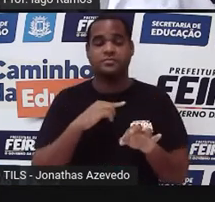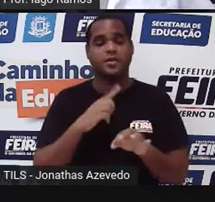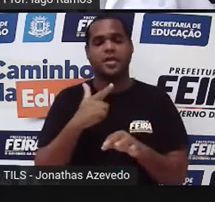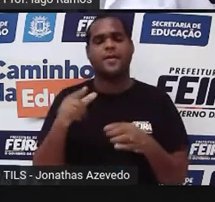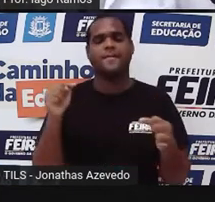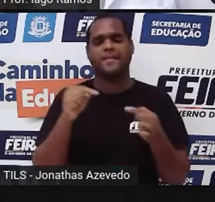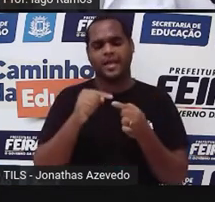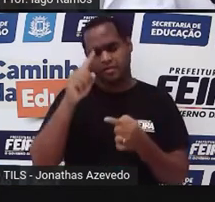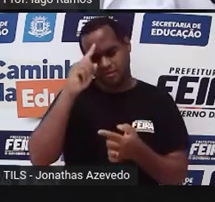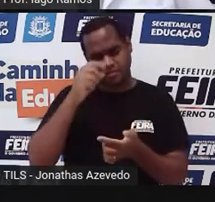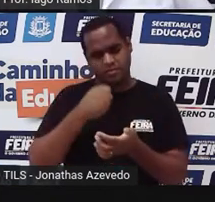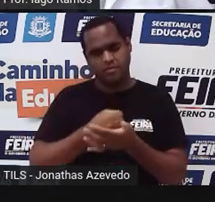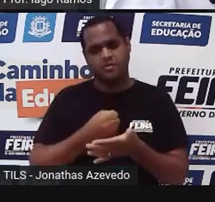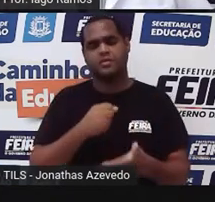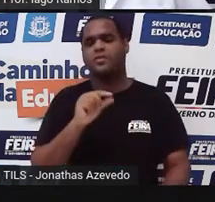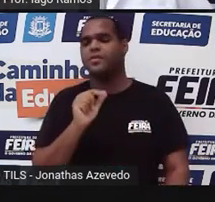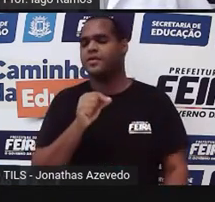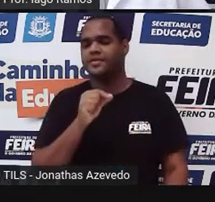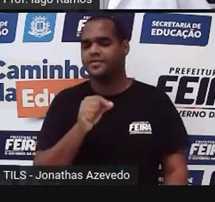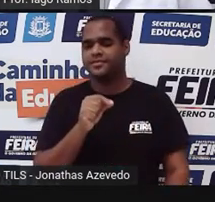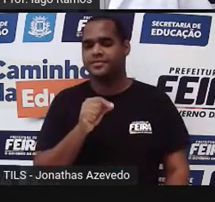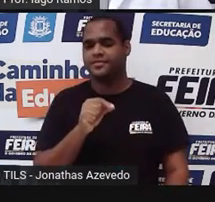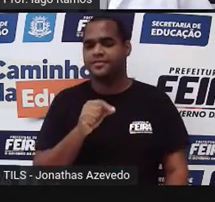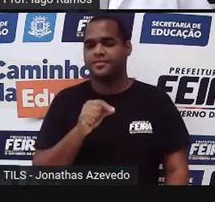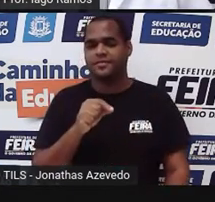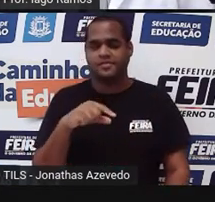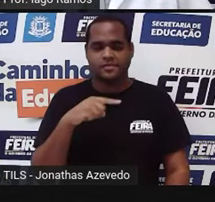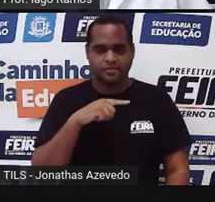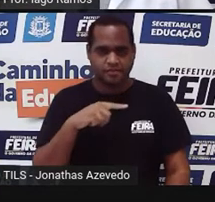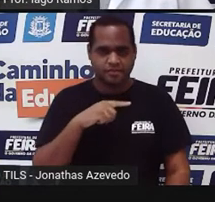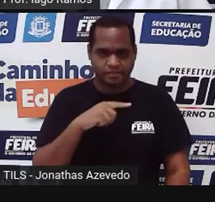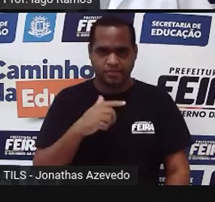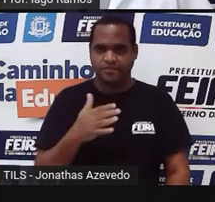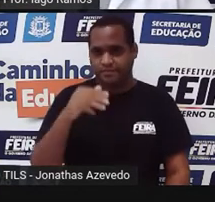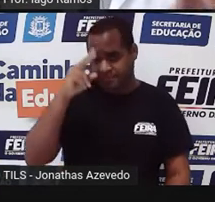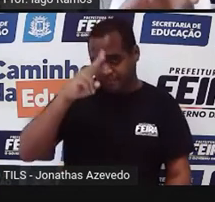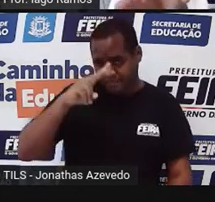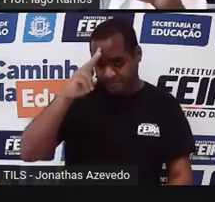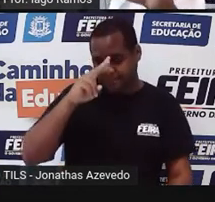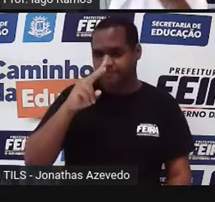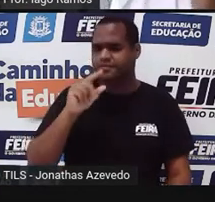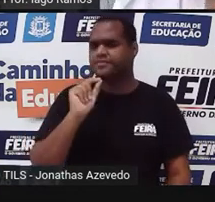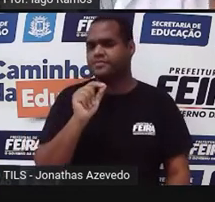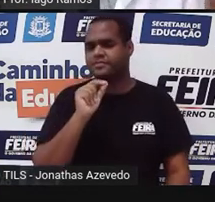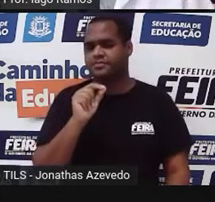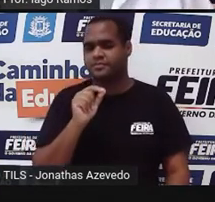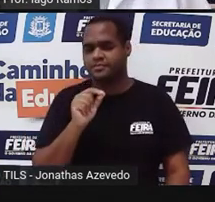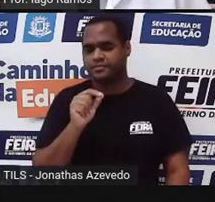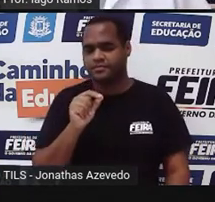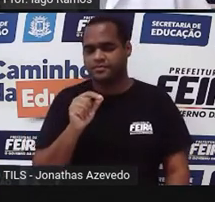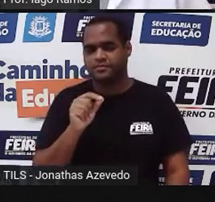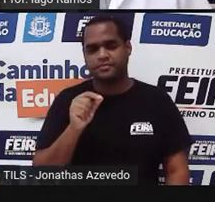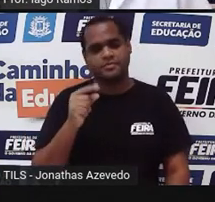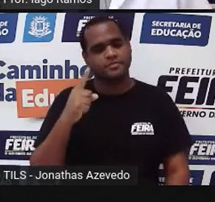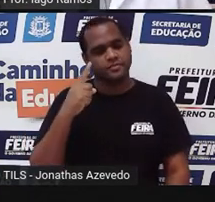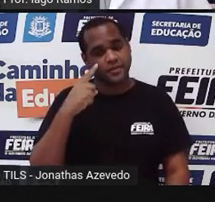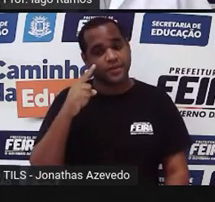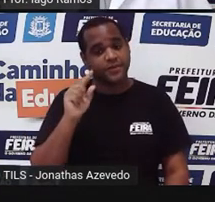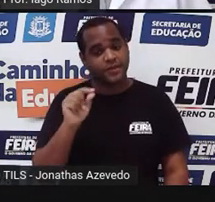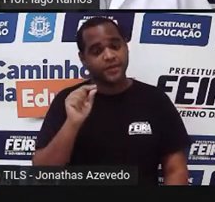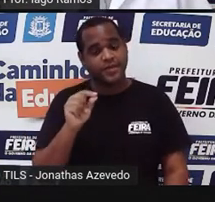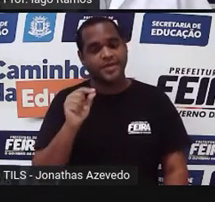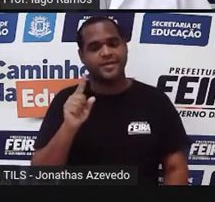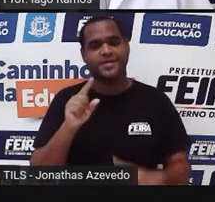quê? Olha só. Será que você lembrou? Então, isso a gente viu em uma aula muito